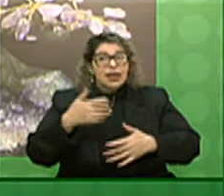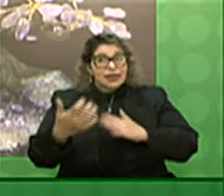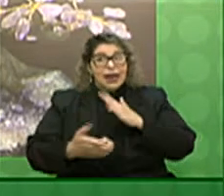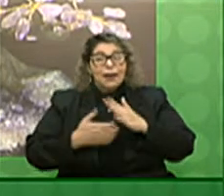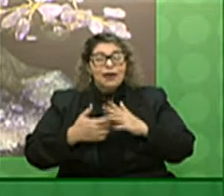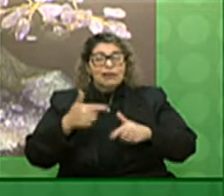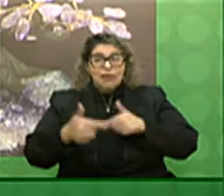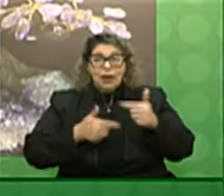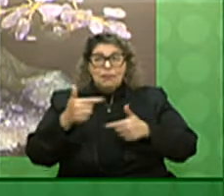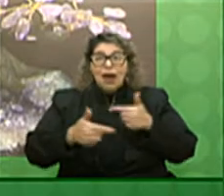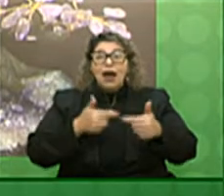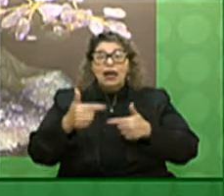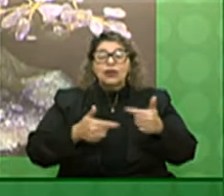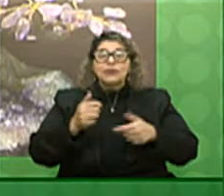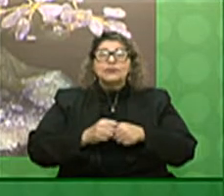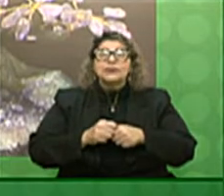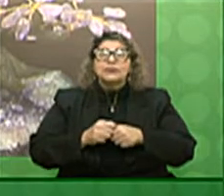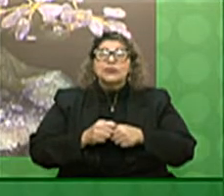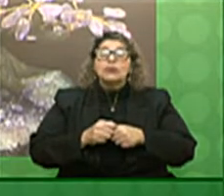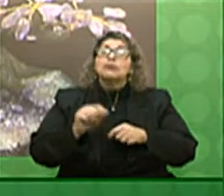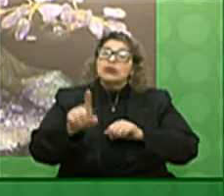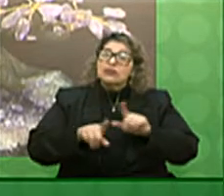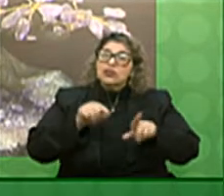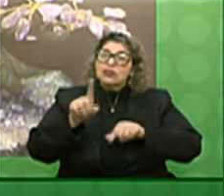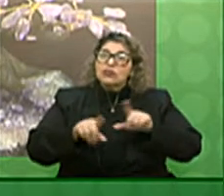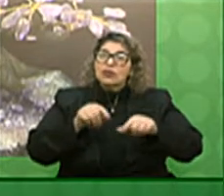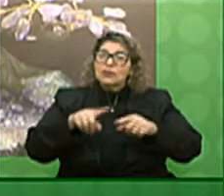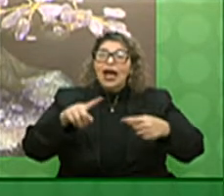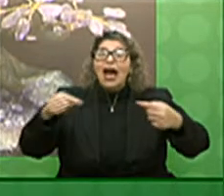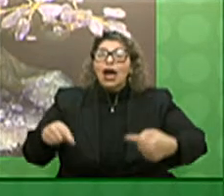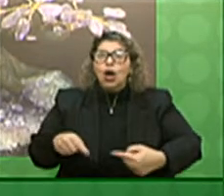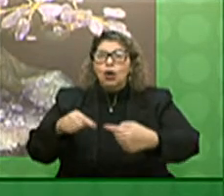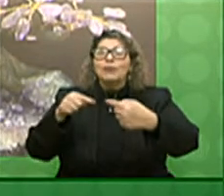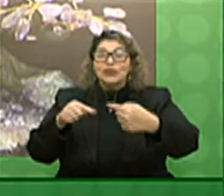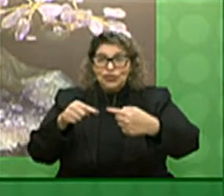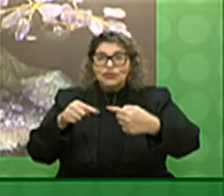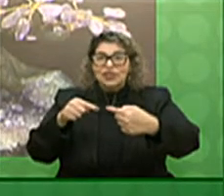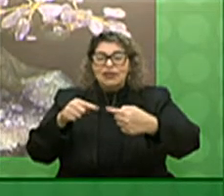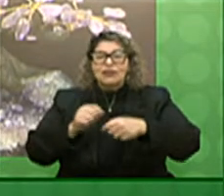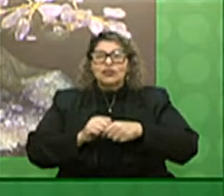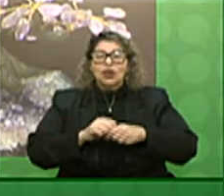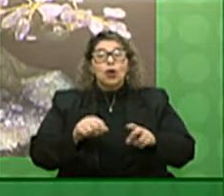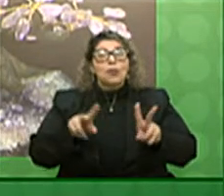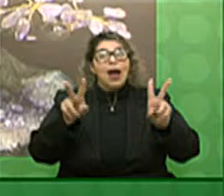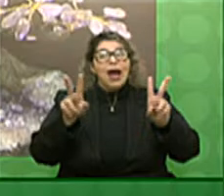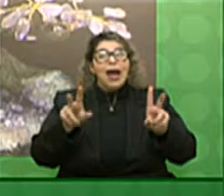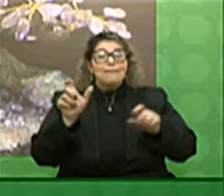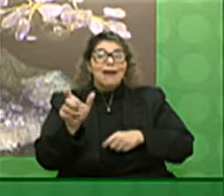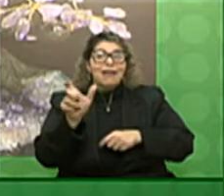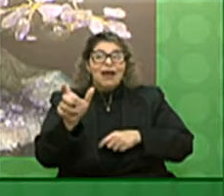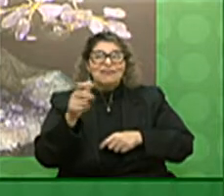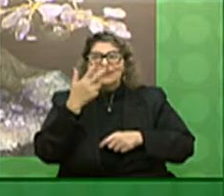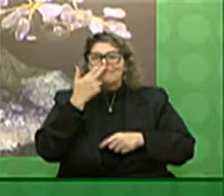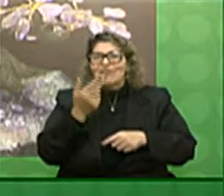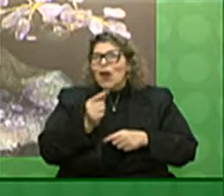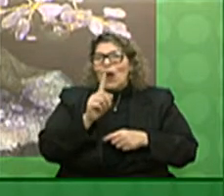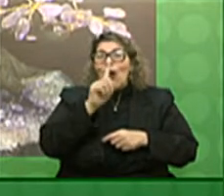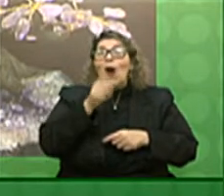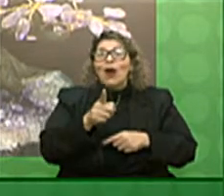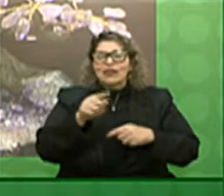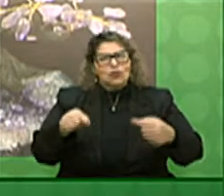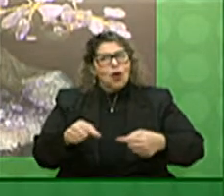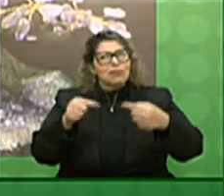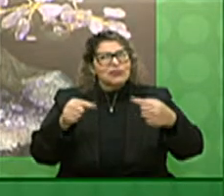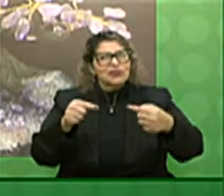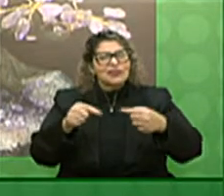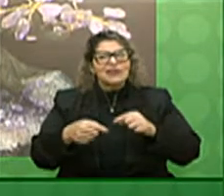esse é o nosso desejo e a tarefa por isso que escolhemos a competitividade como a palavra de ordem neste ano aqui na